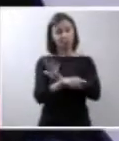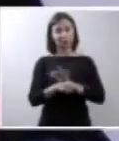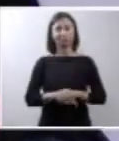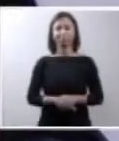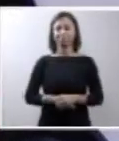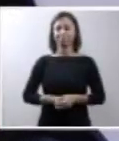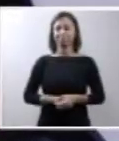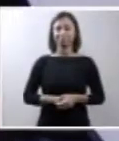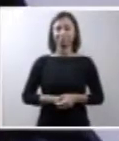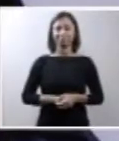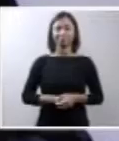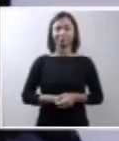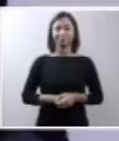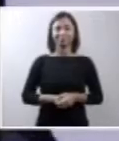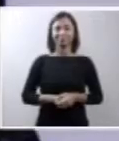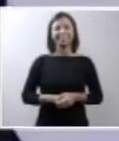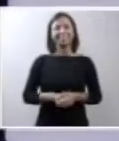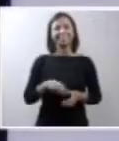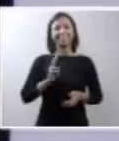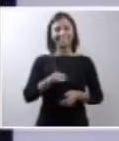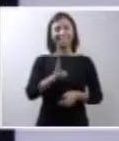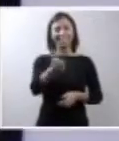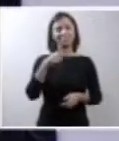-pong sempre é mais interessante.